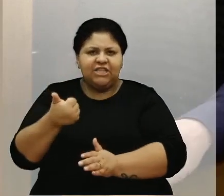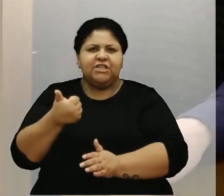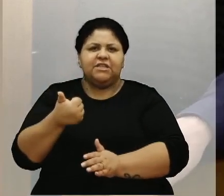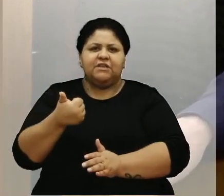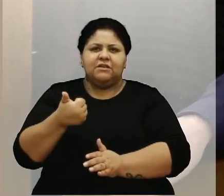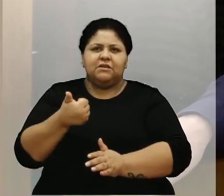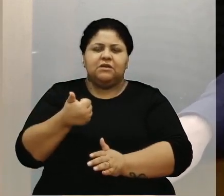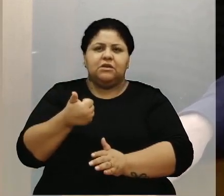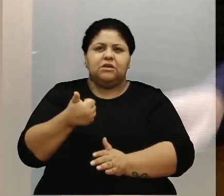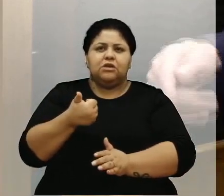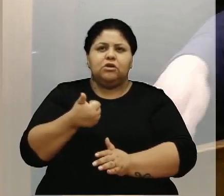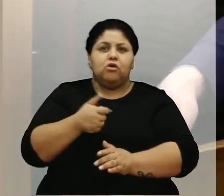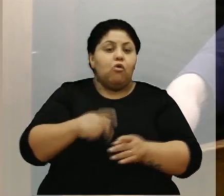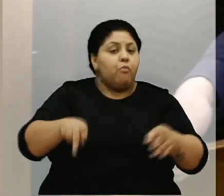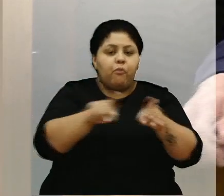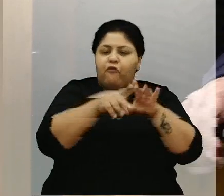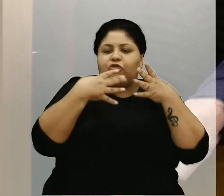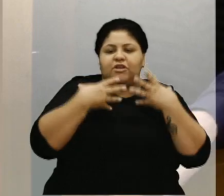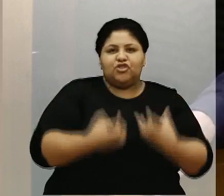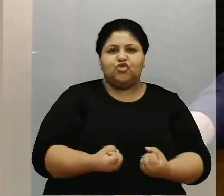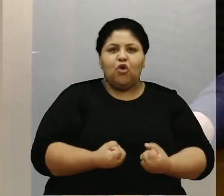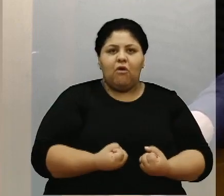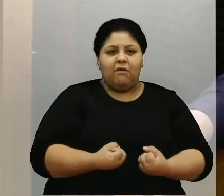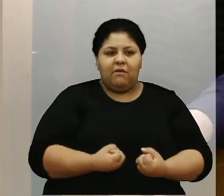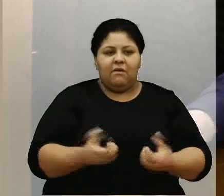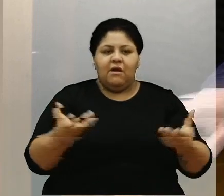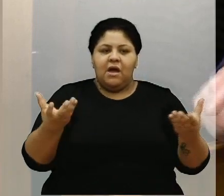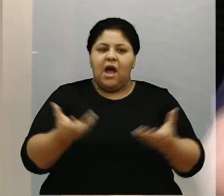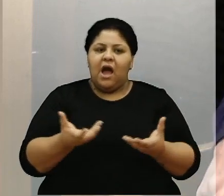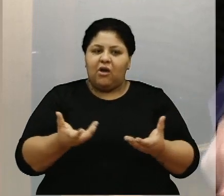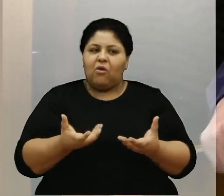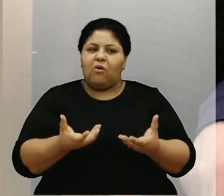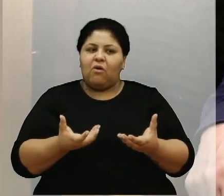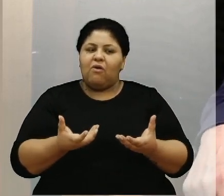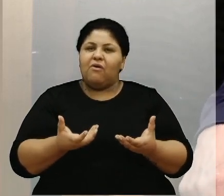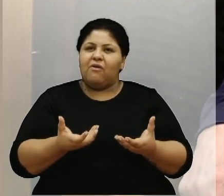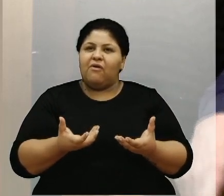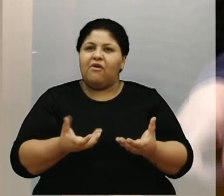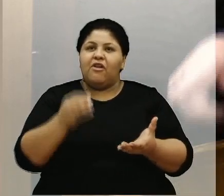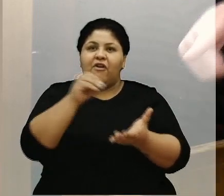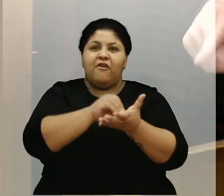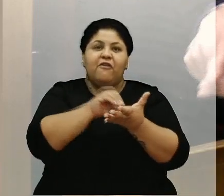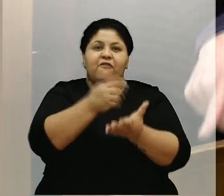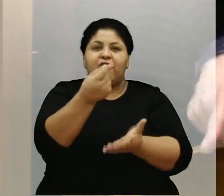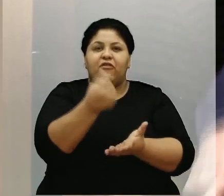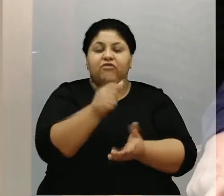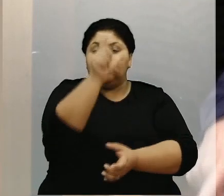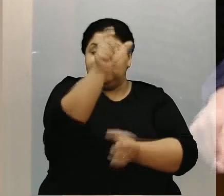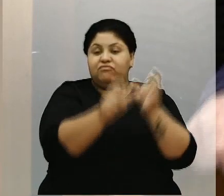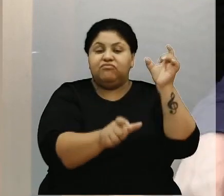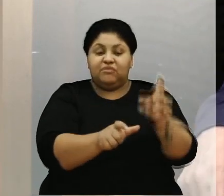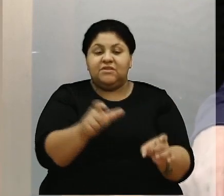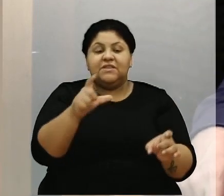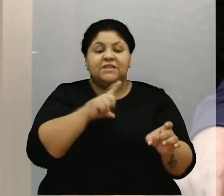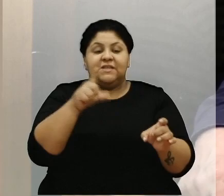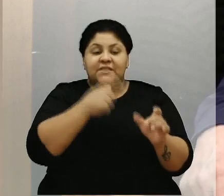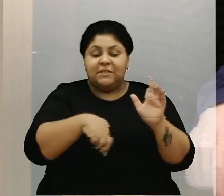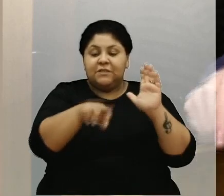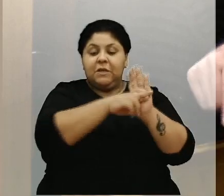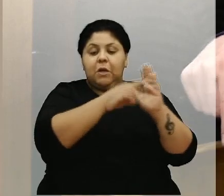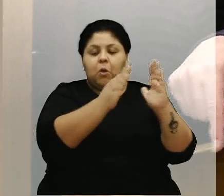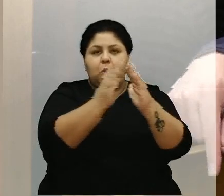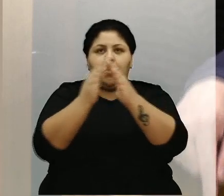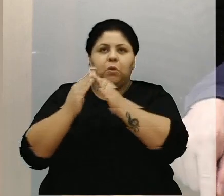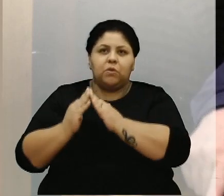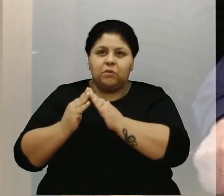saco cheio. E agora nós, gaúchos, que apertou a corda de verdade, que está faltando dinheiro, as pessoas têm que reconstruir suas casas,